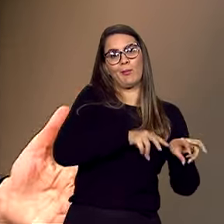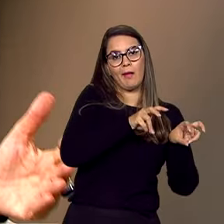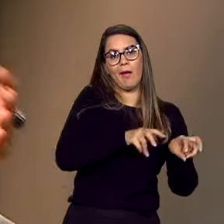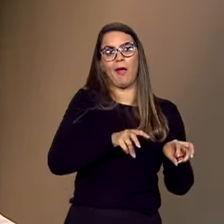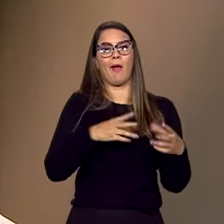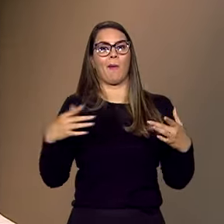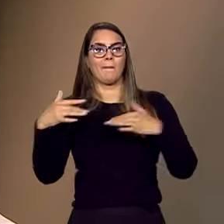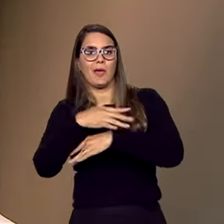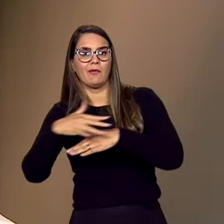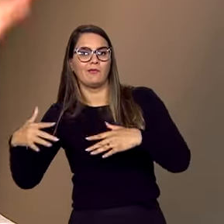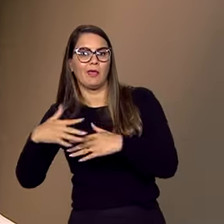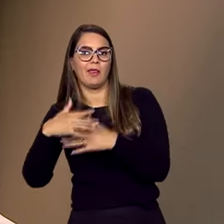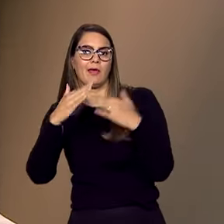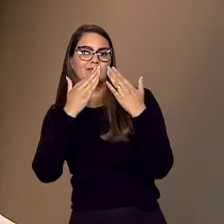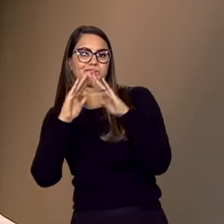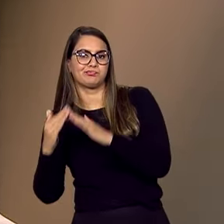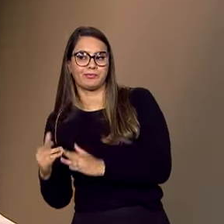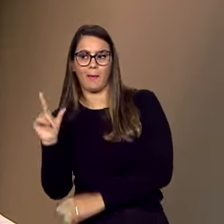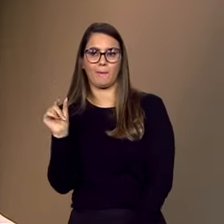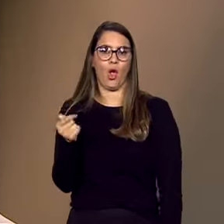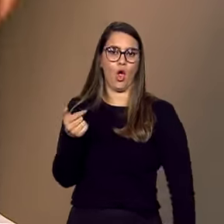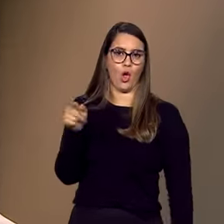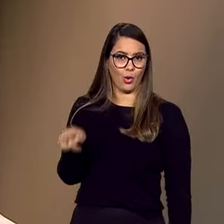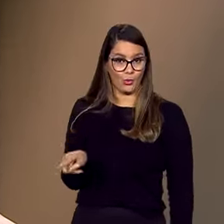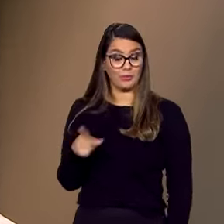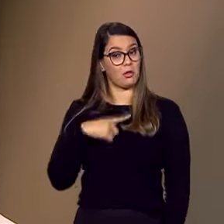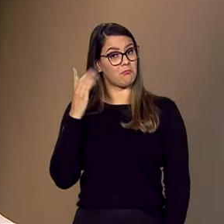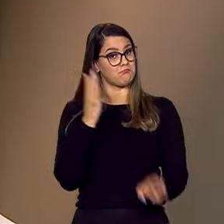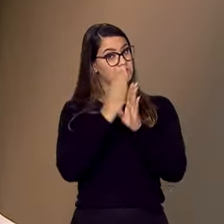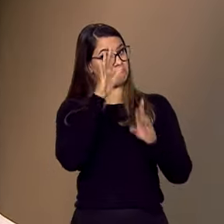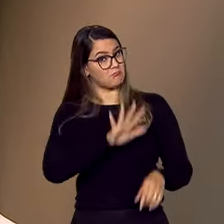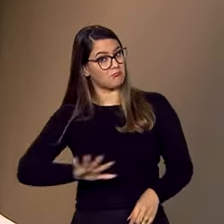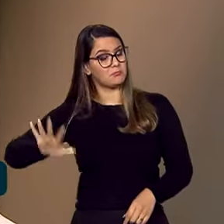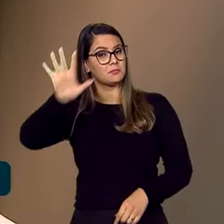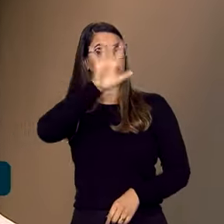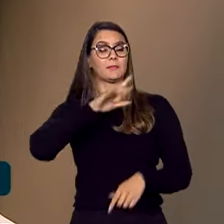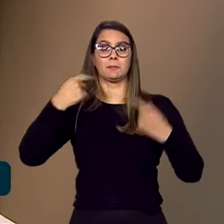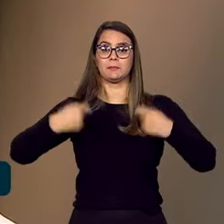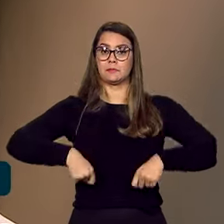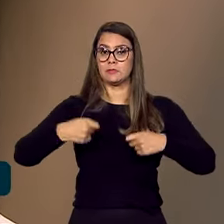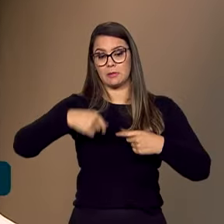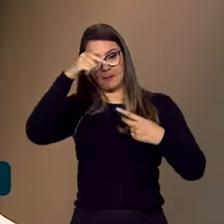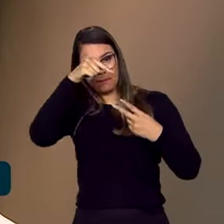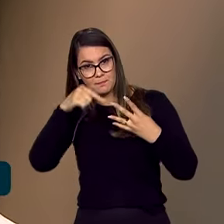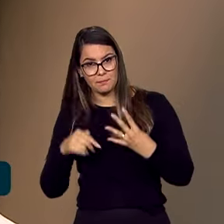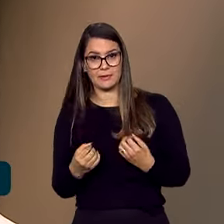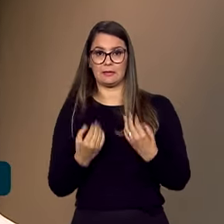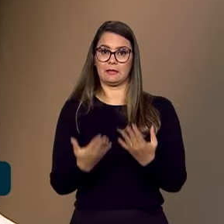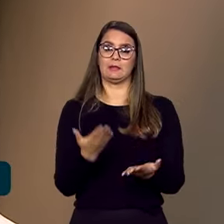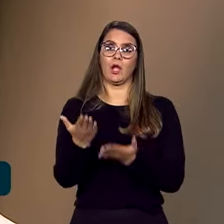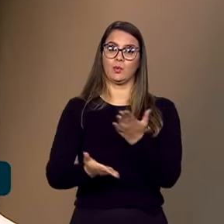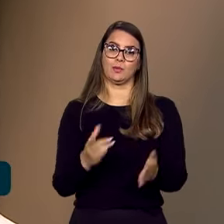periferias urbanas. Então, tudo isso a gente está olhando num grande diagnóstico das necessidades e das ofertas de